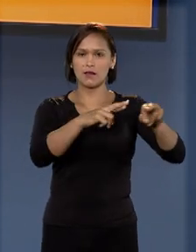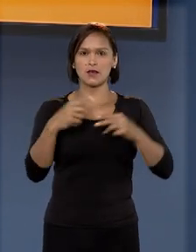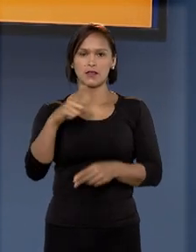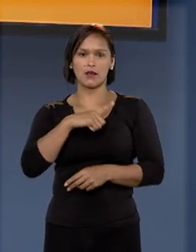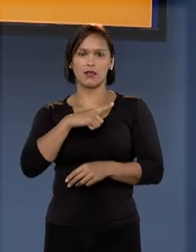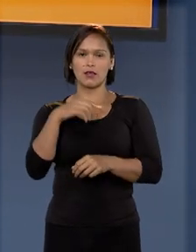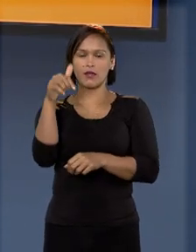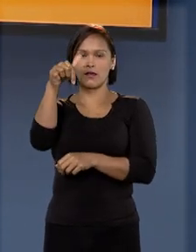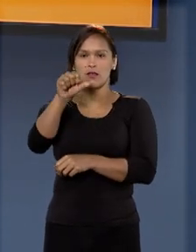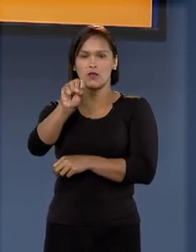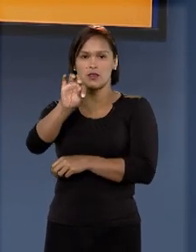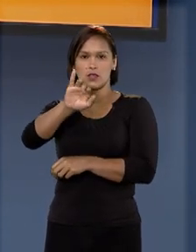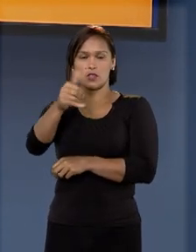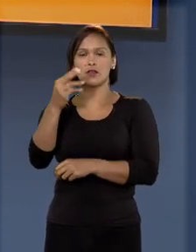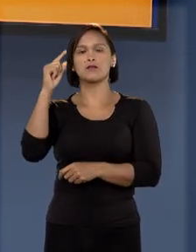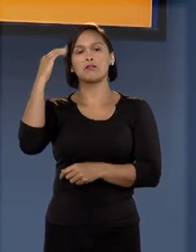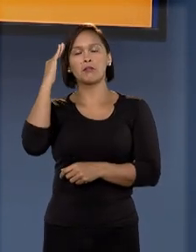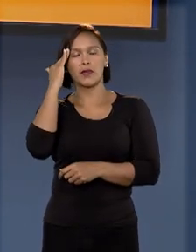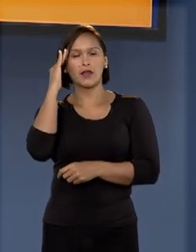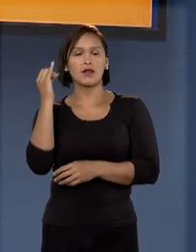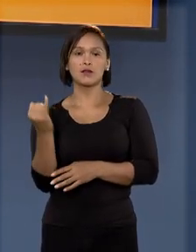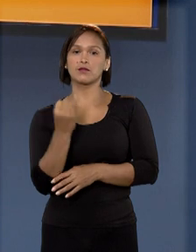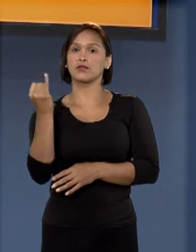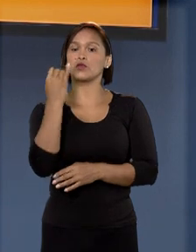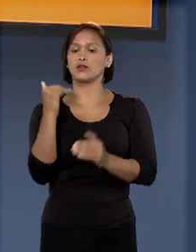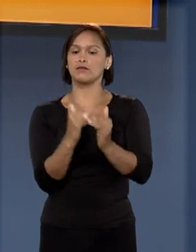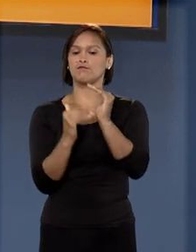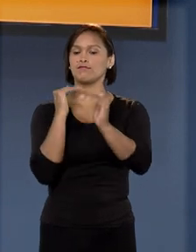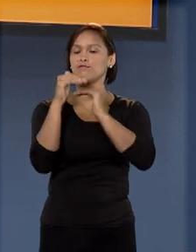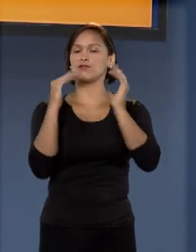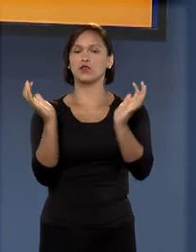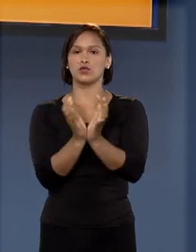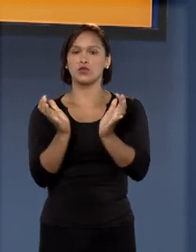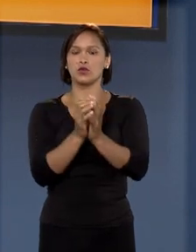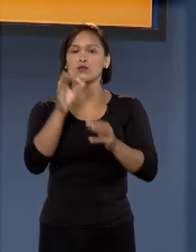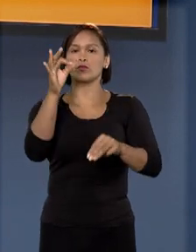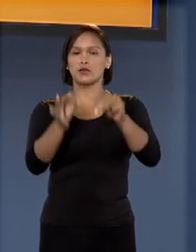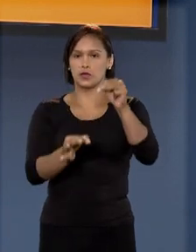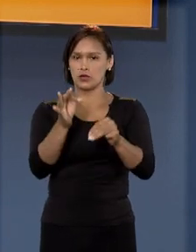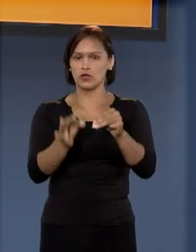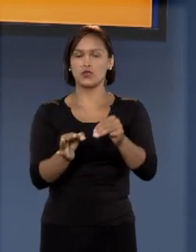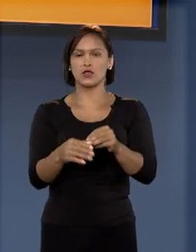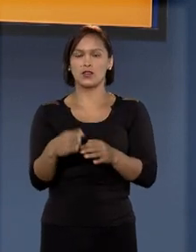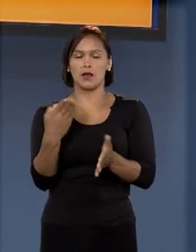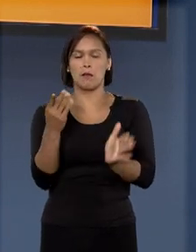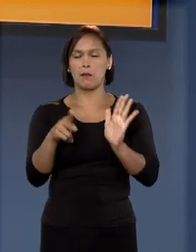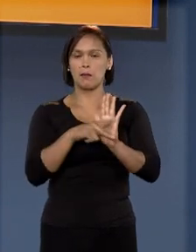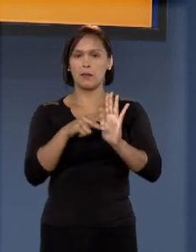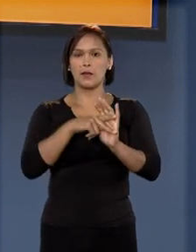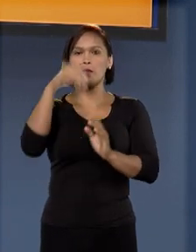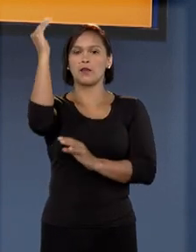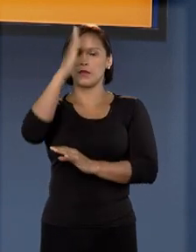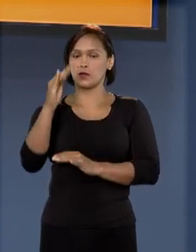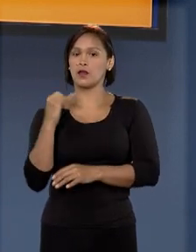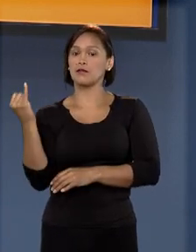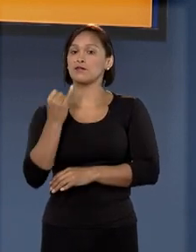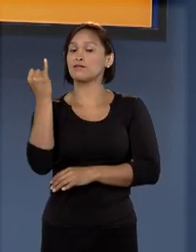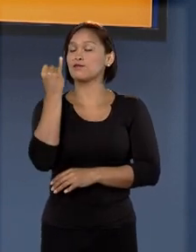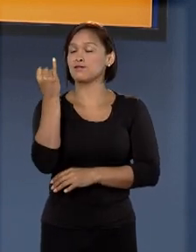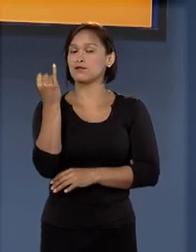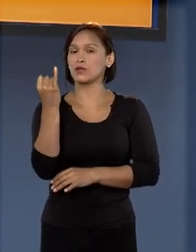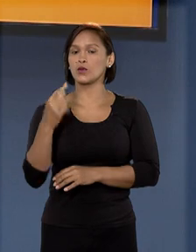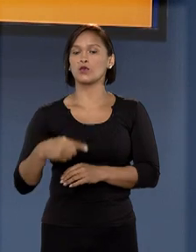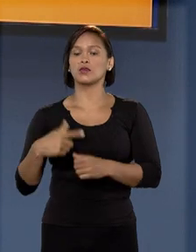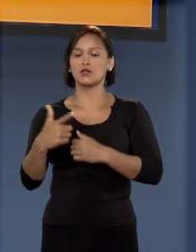do STJ. Para entender a importância dessa construção coletiva para o judiciário brasileiro, é importante entender o